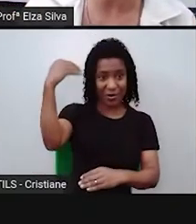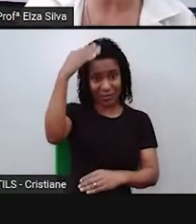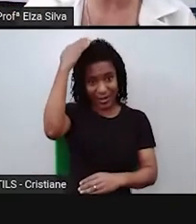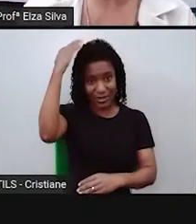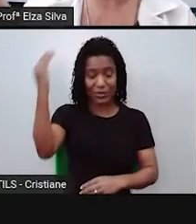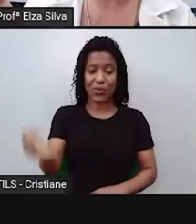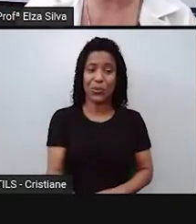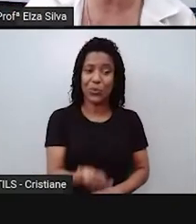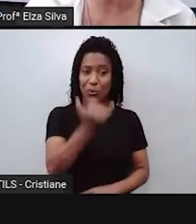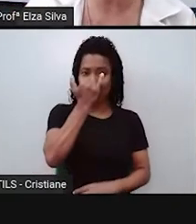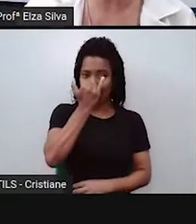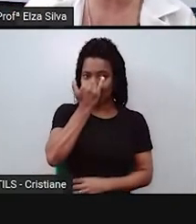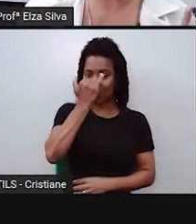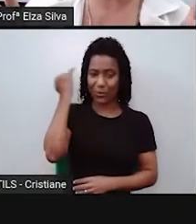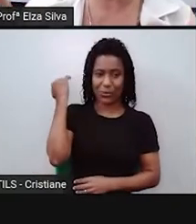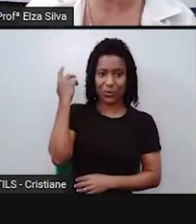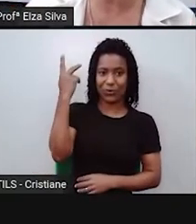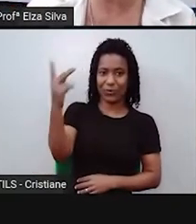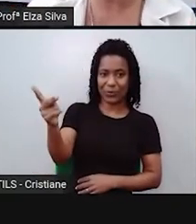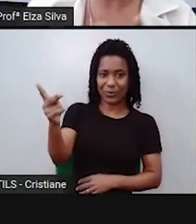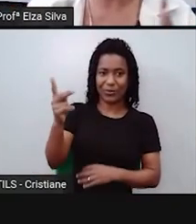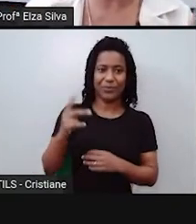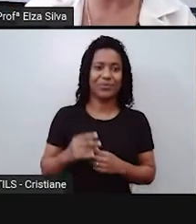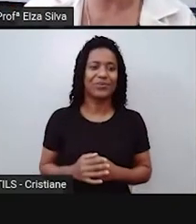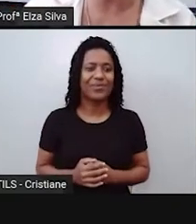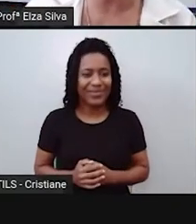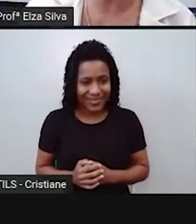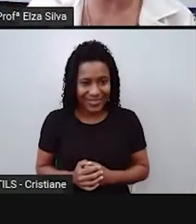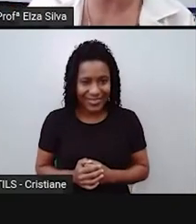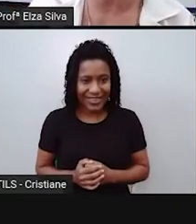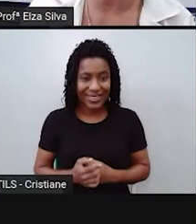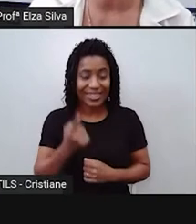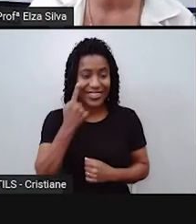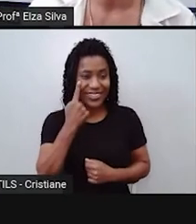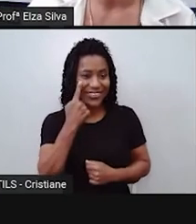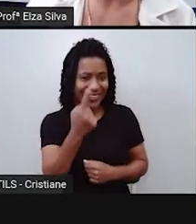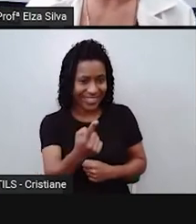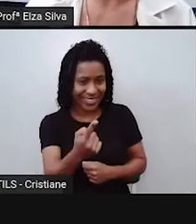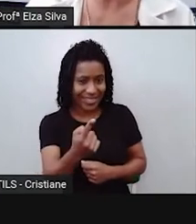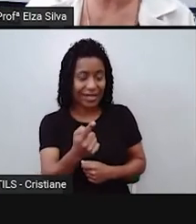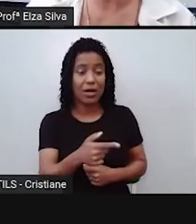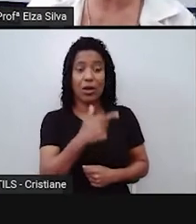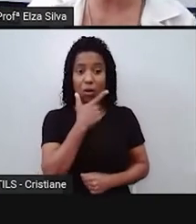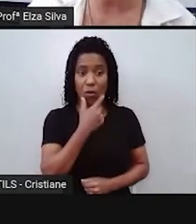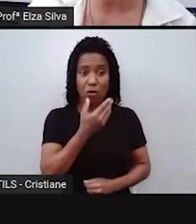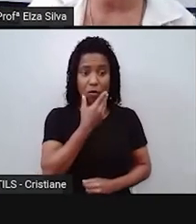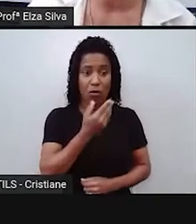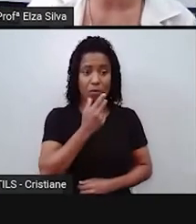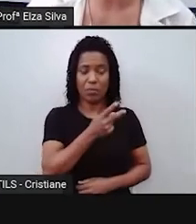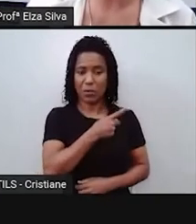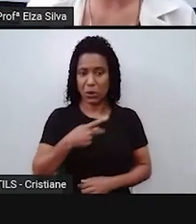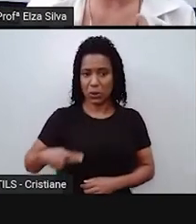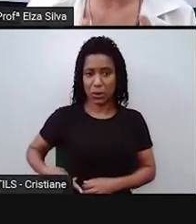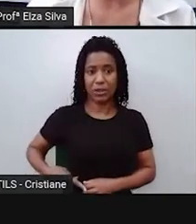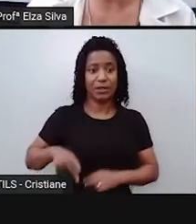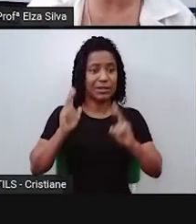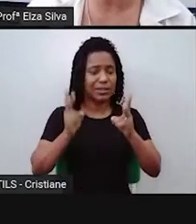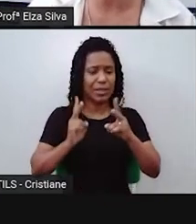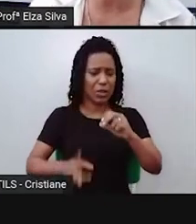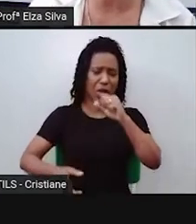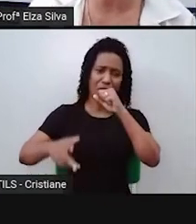frases repetidas por Donald Trump durante toda a campanha. E a partir disso aí, geraram